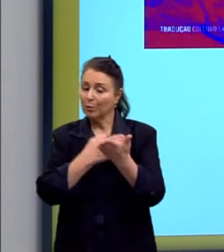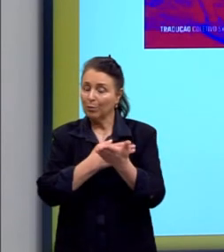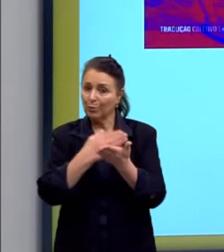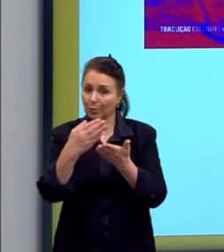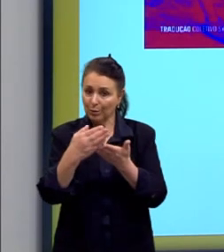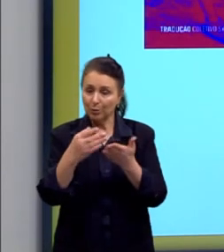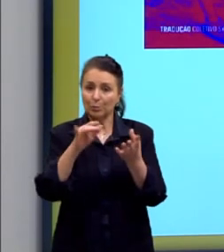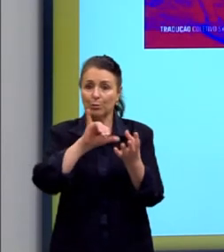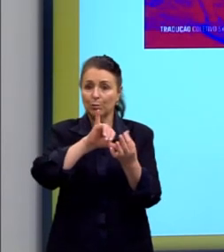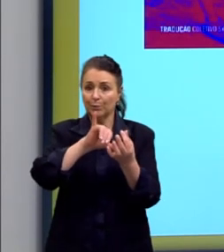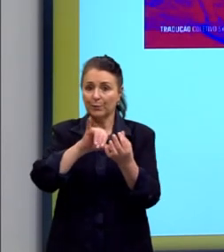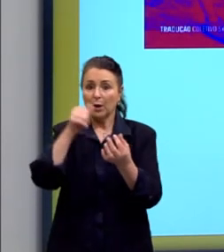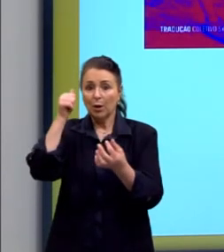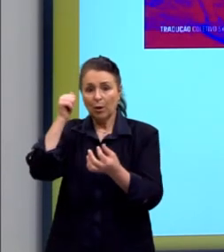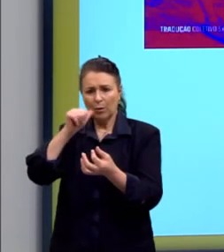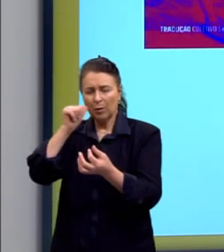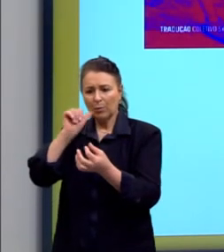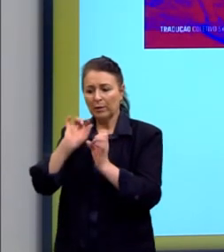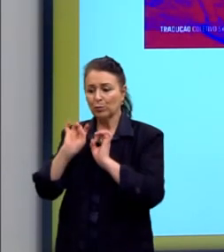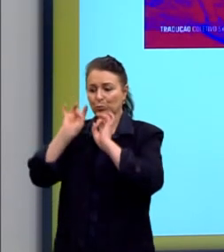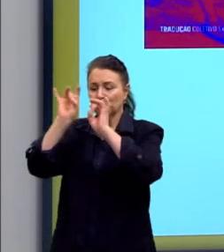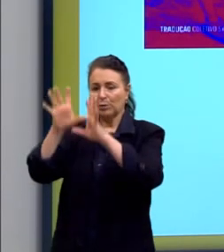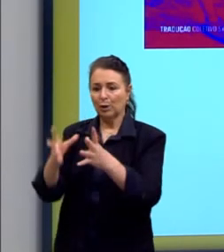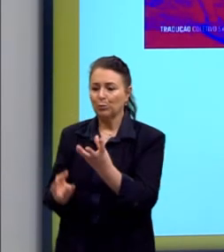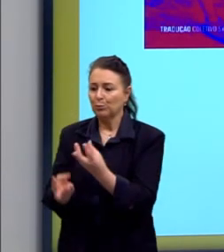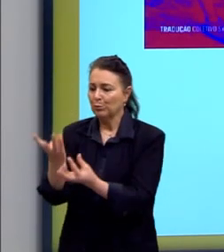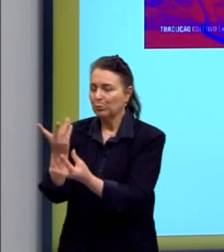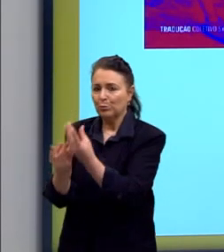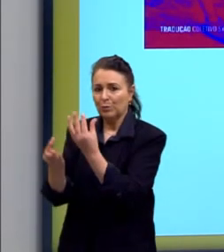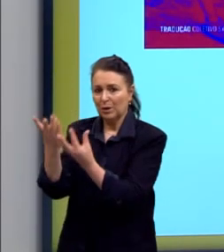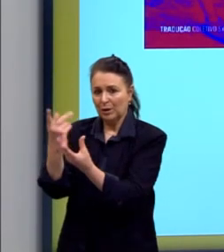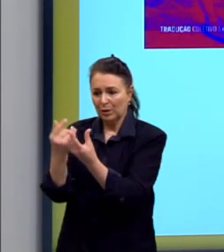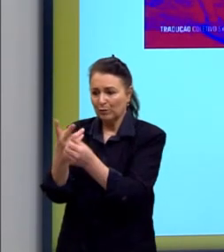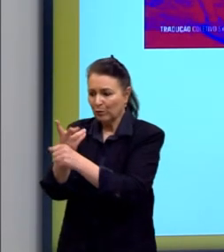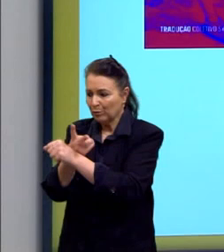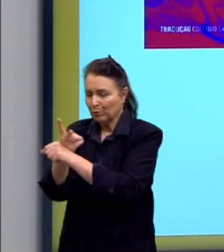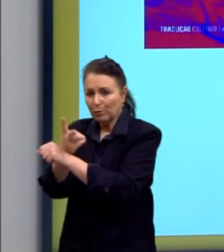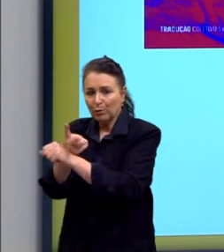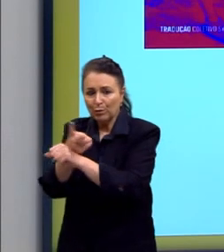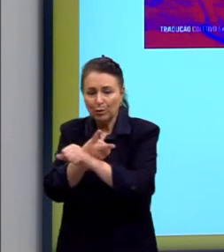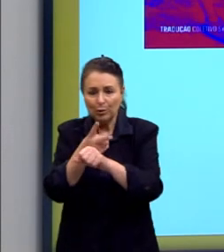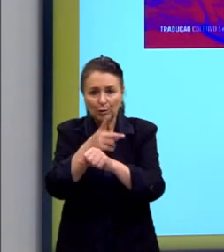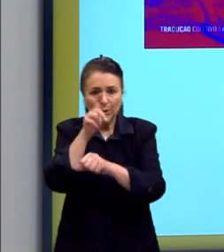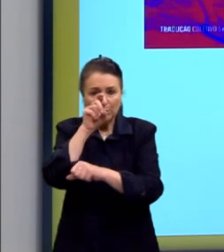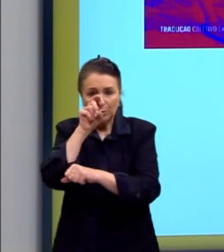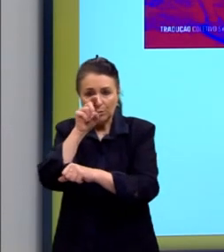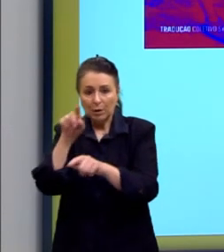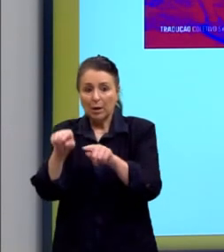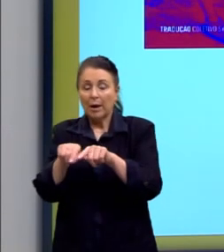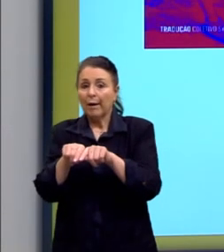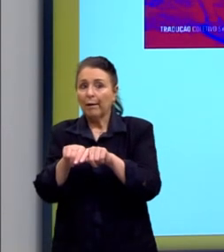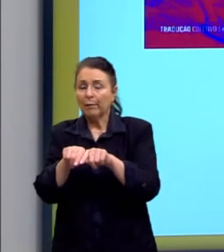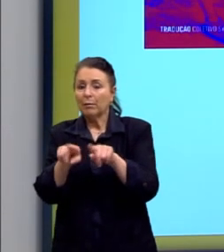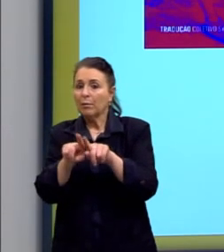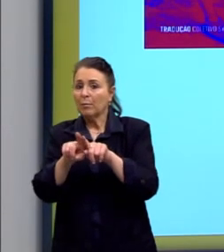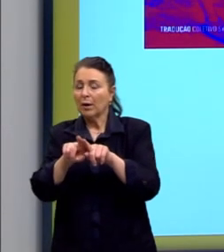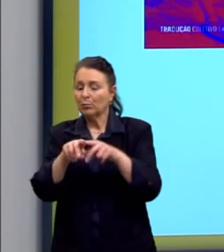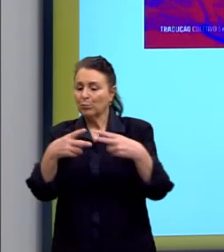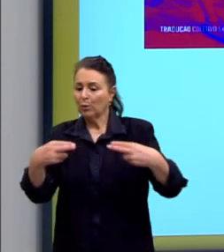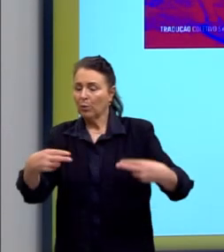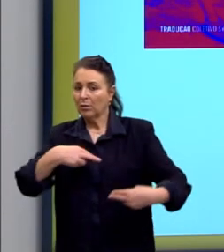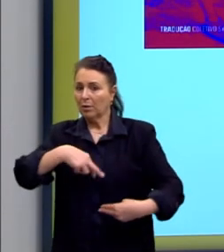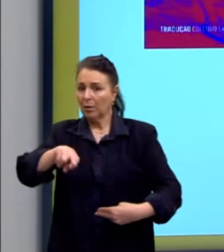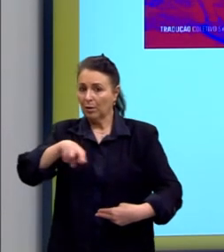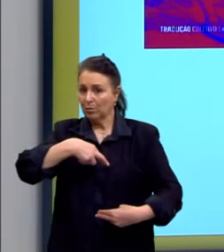mulher sendo jogada na fogueira, essa caça às bruxas, que serviu não só na questão religiosa, mas serviu na dominação